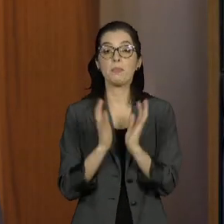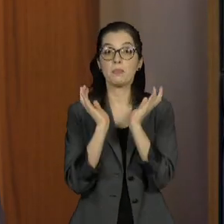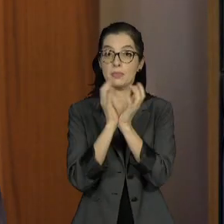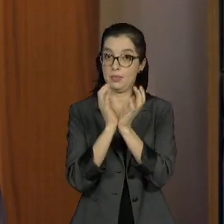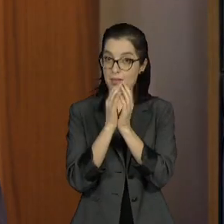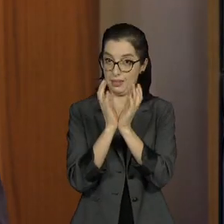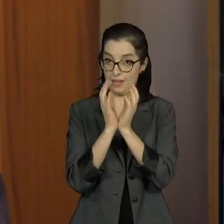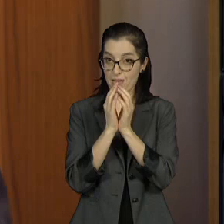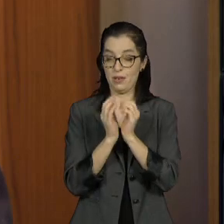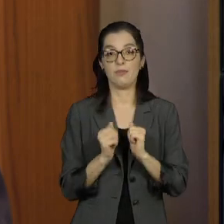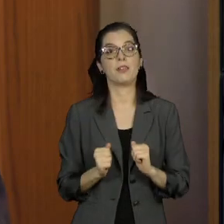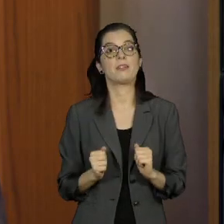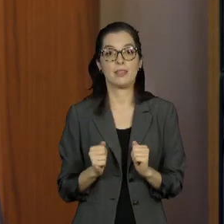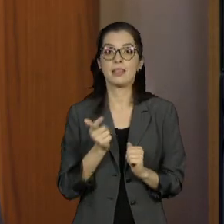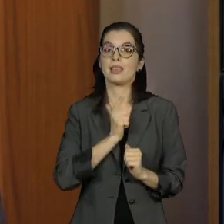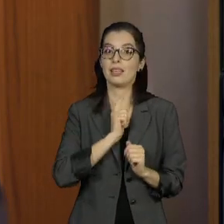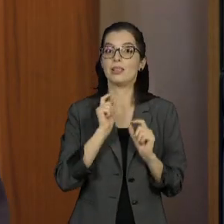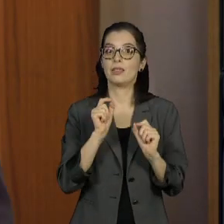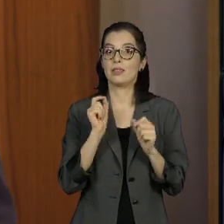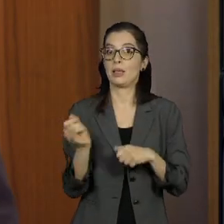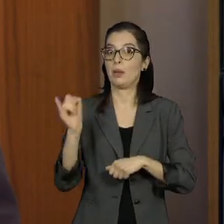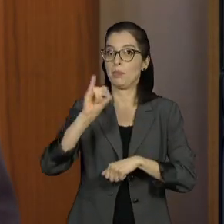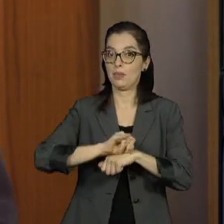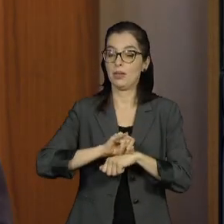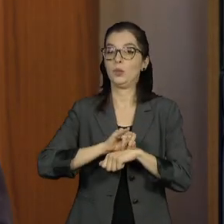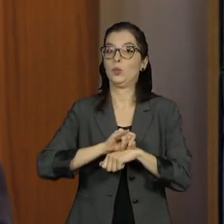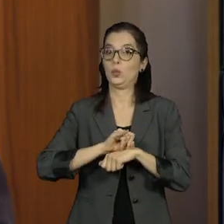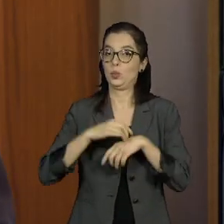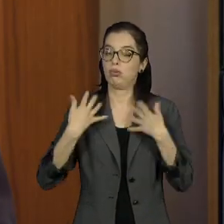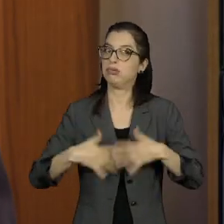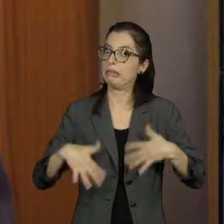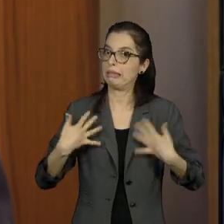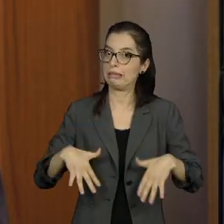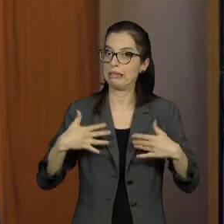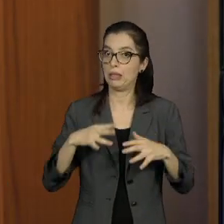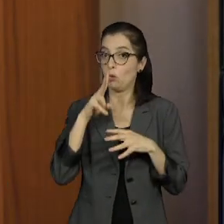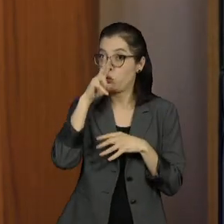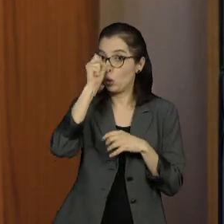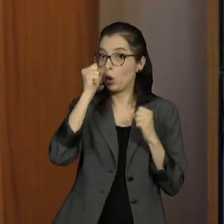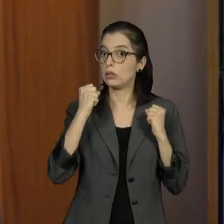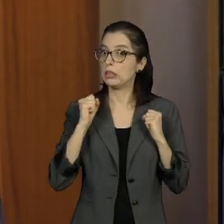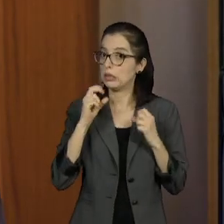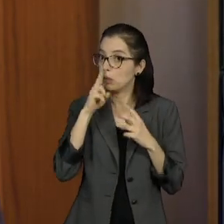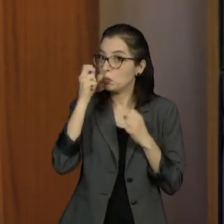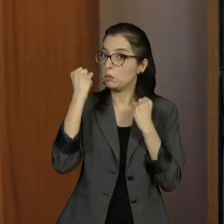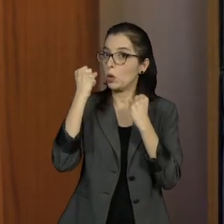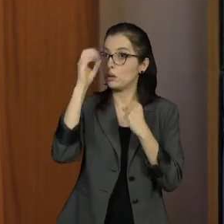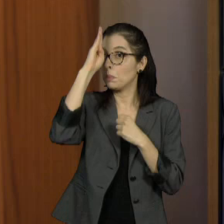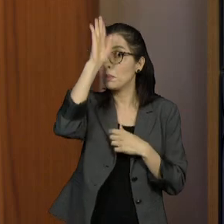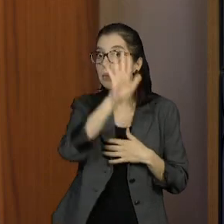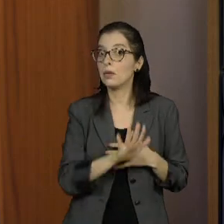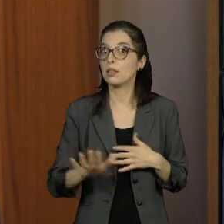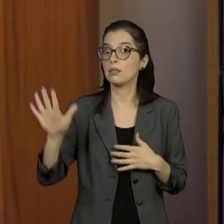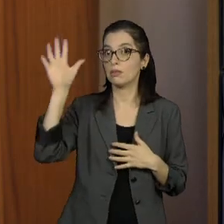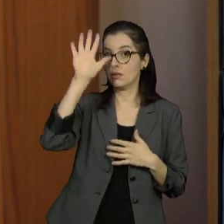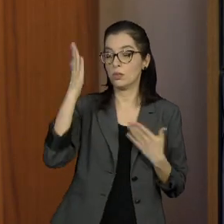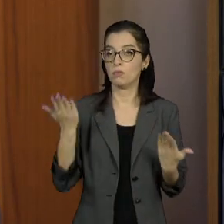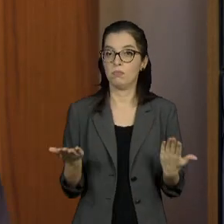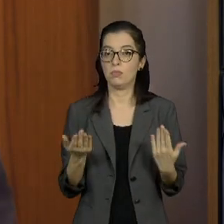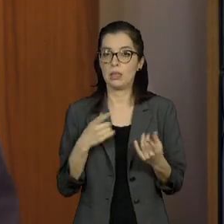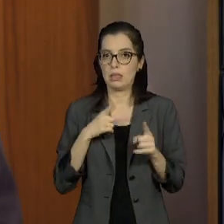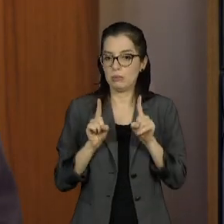que interferem no xadrez político nacional, qual vai ser o rescaldo dessa disputa, até então era em Campos